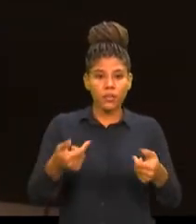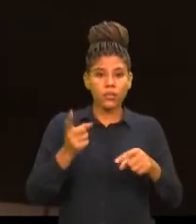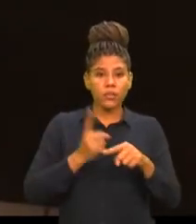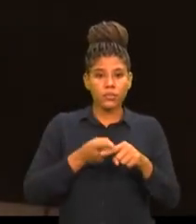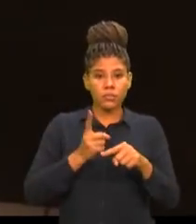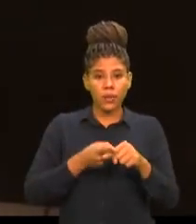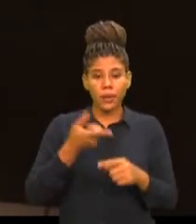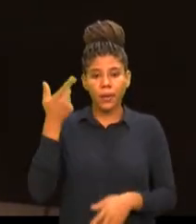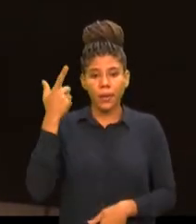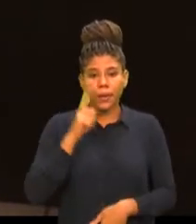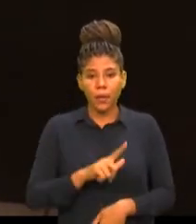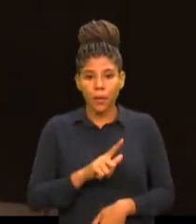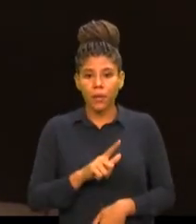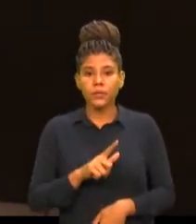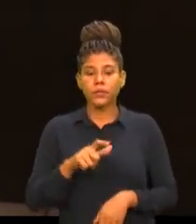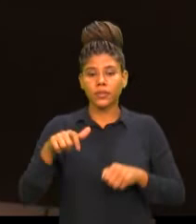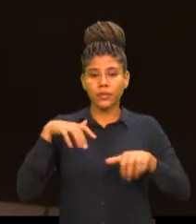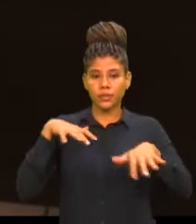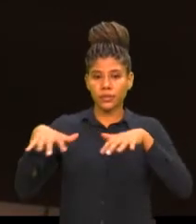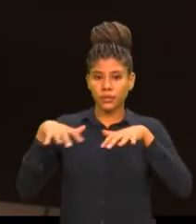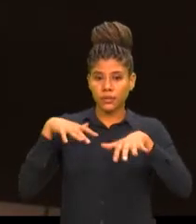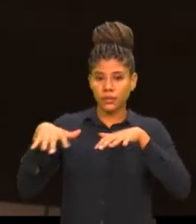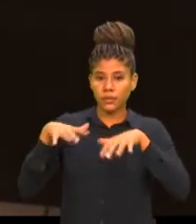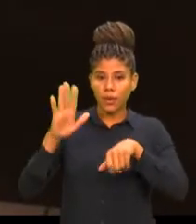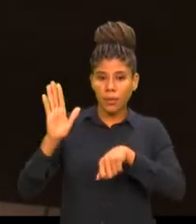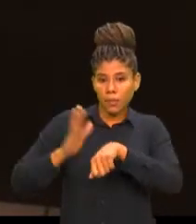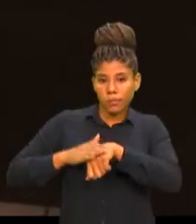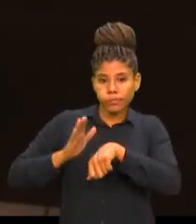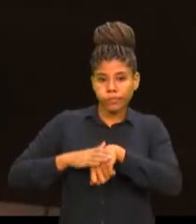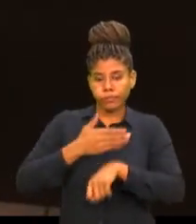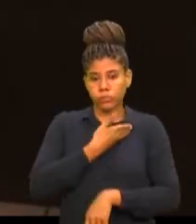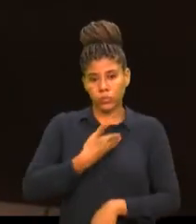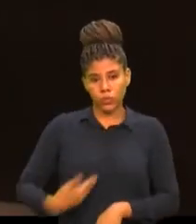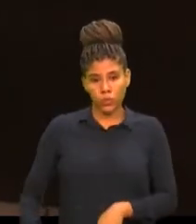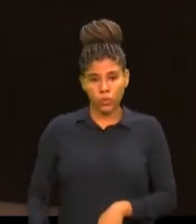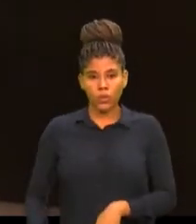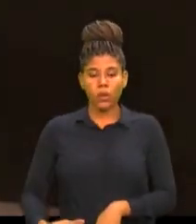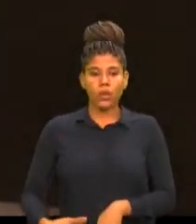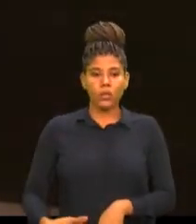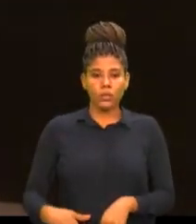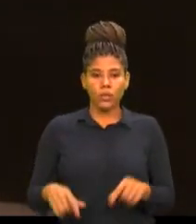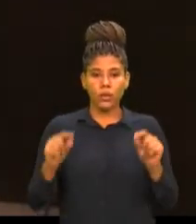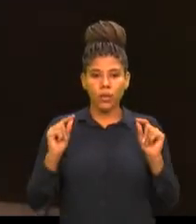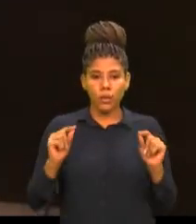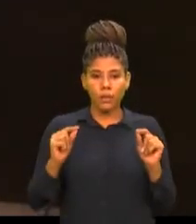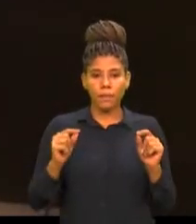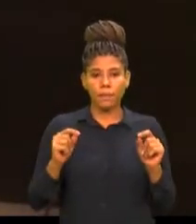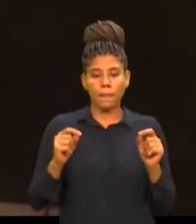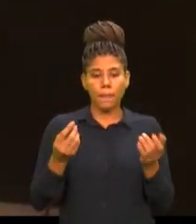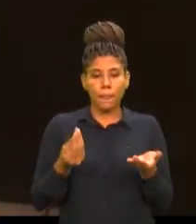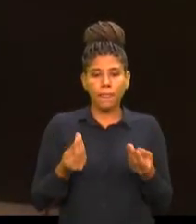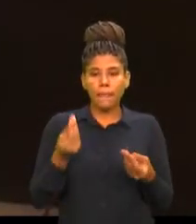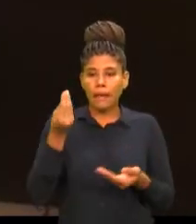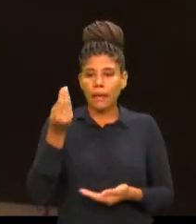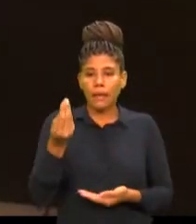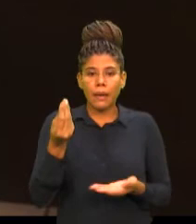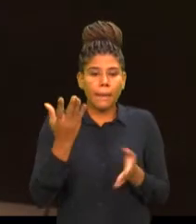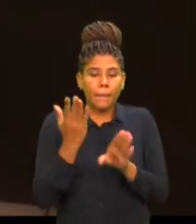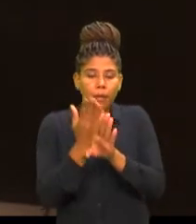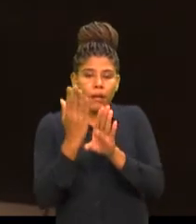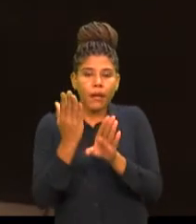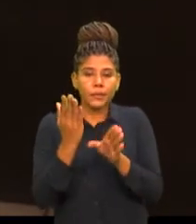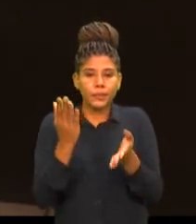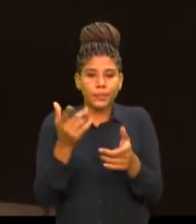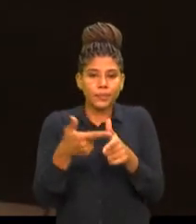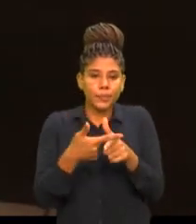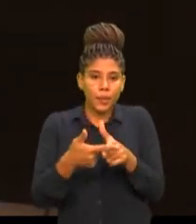a partir de uma iniciativa do próprio Poder Público, inserir pessoas que, porventura, por questões econômicas crônicas ou